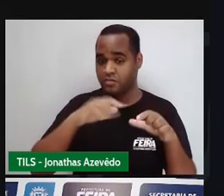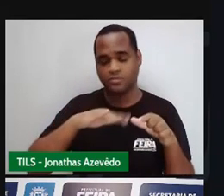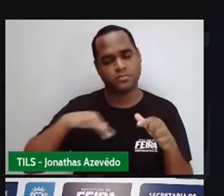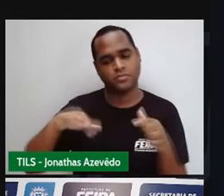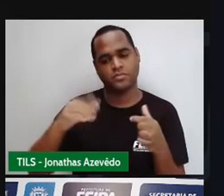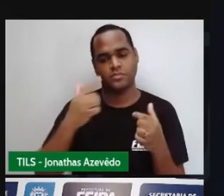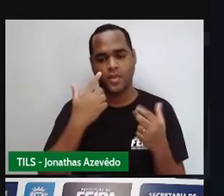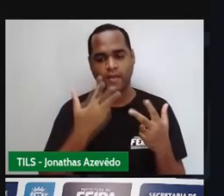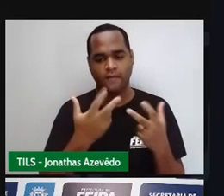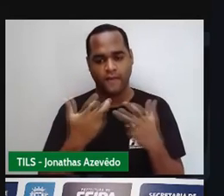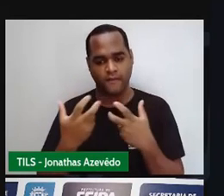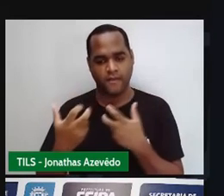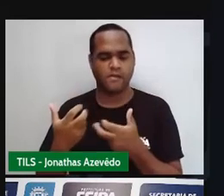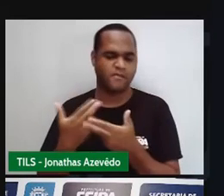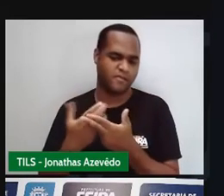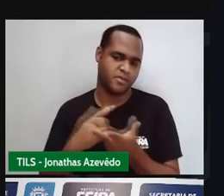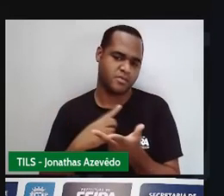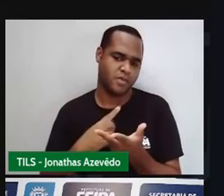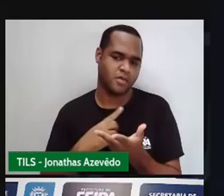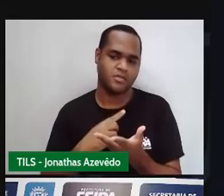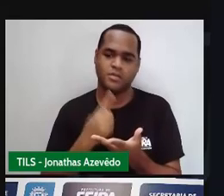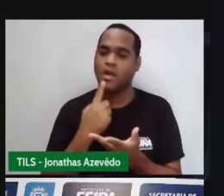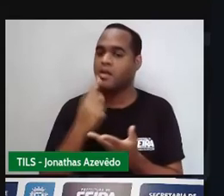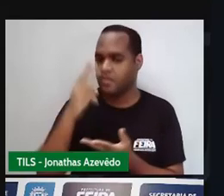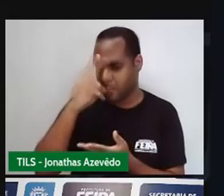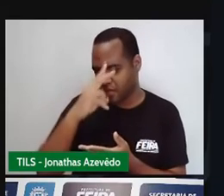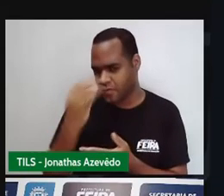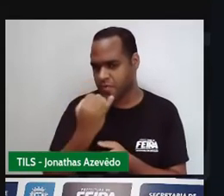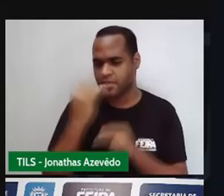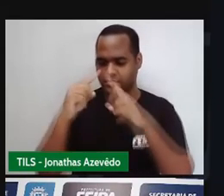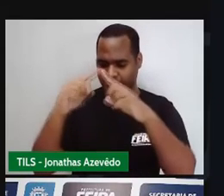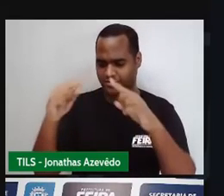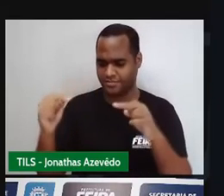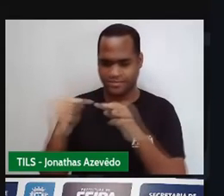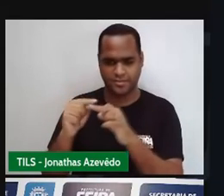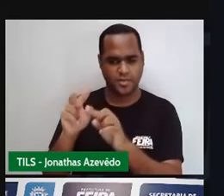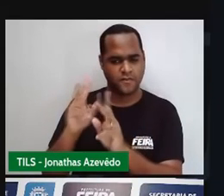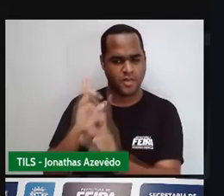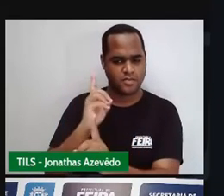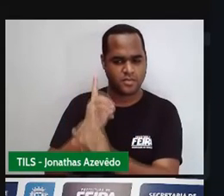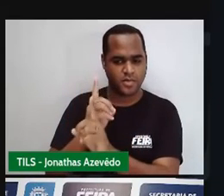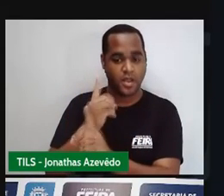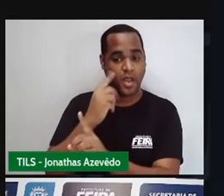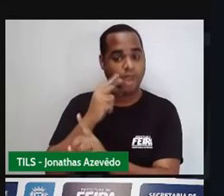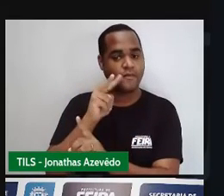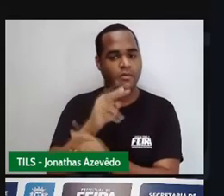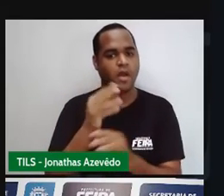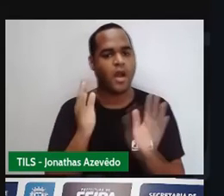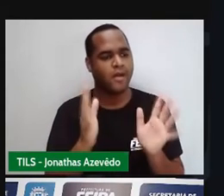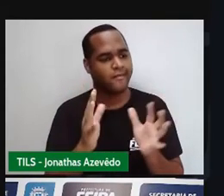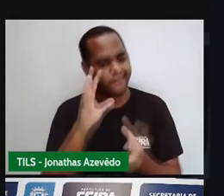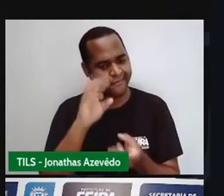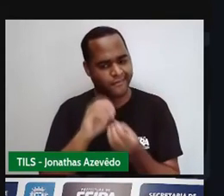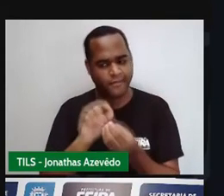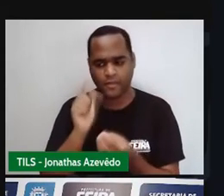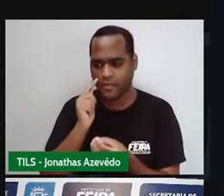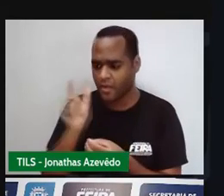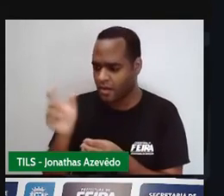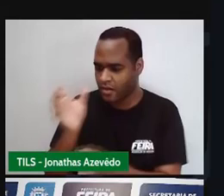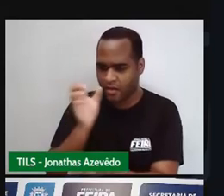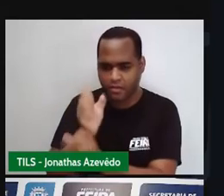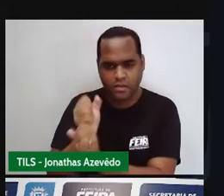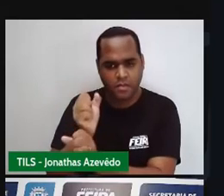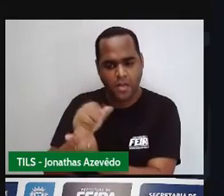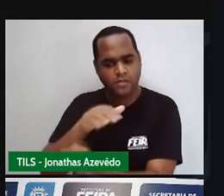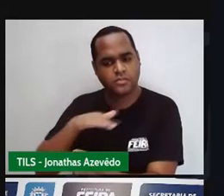algum objeto alguma coisa que lembra um triângulo né você assistiu essa aula você ó rapaz ali dá pra calcular a